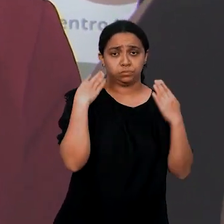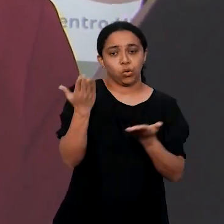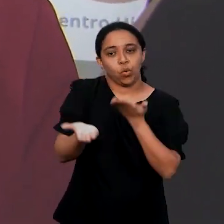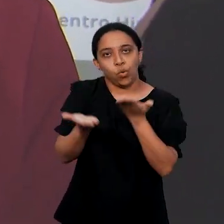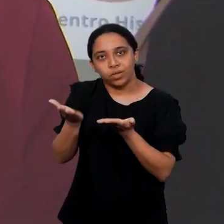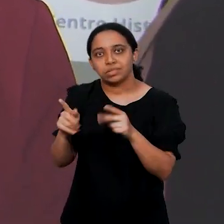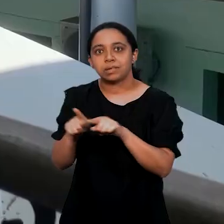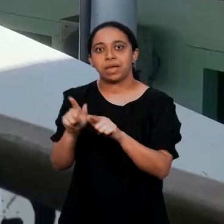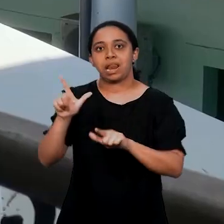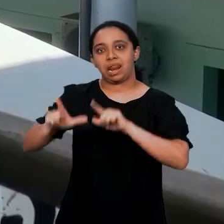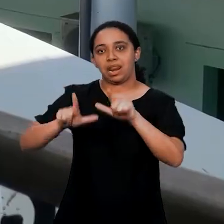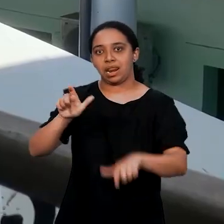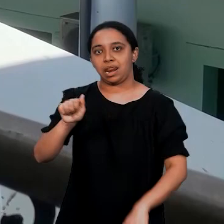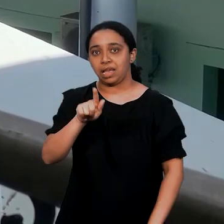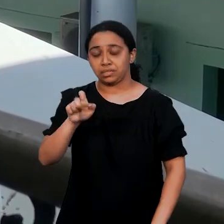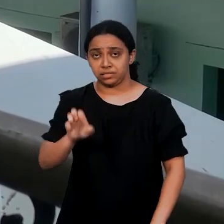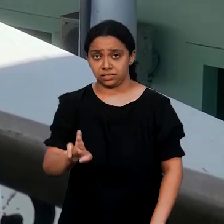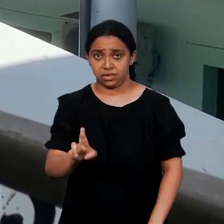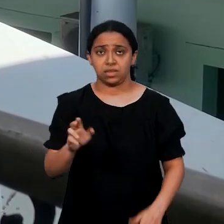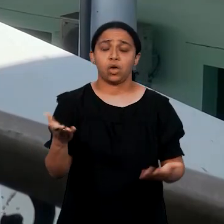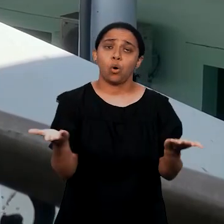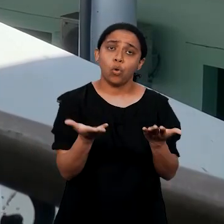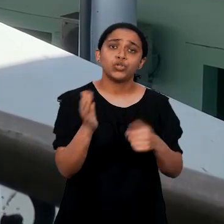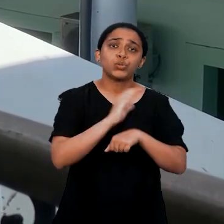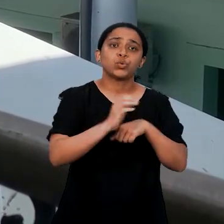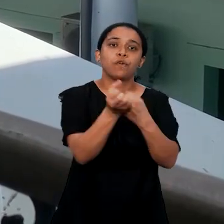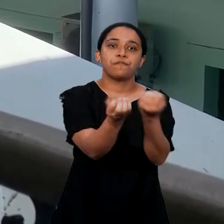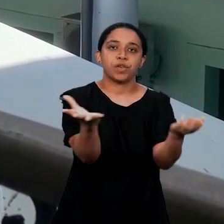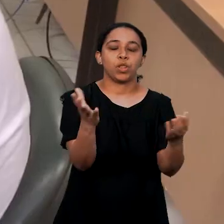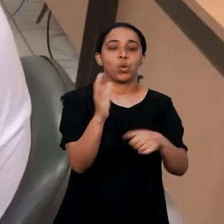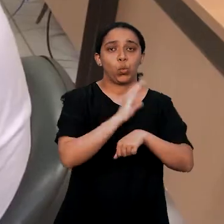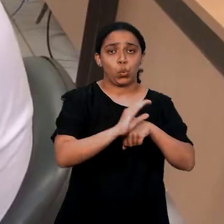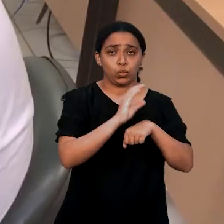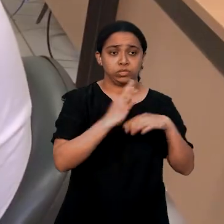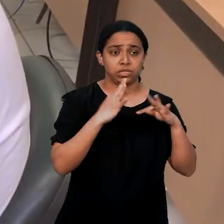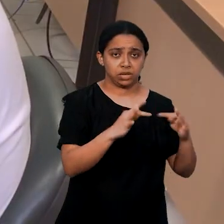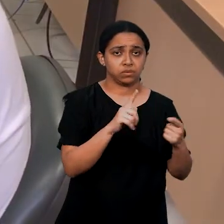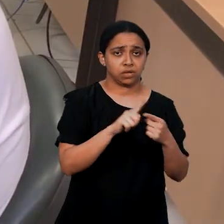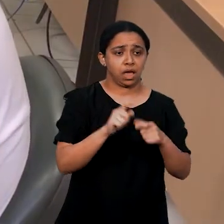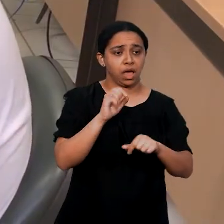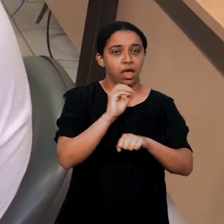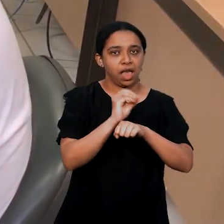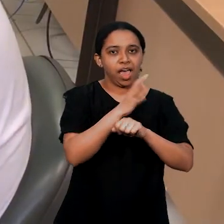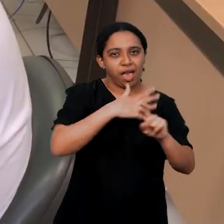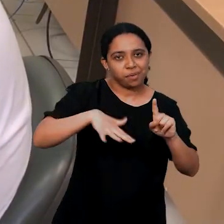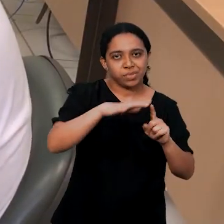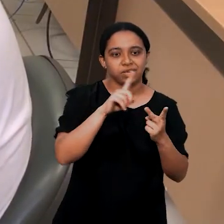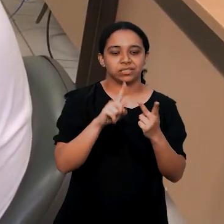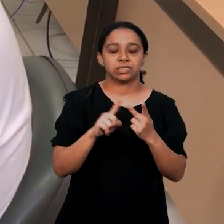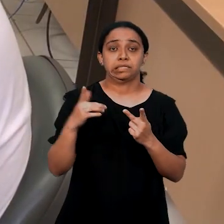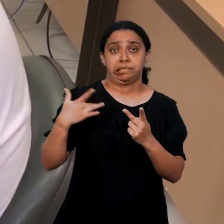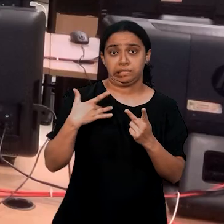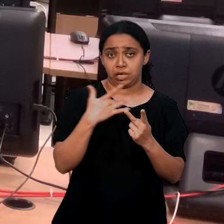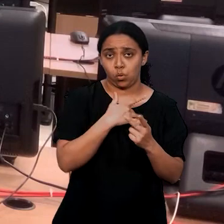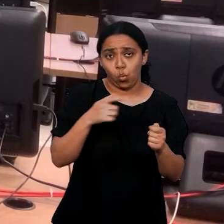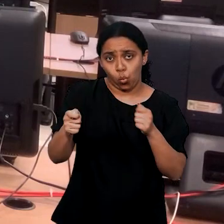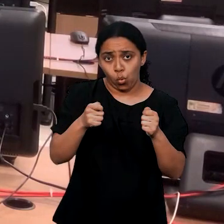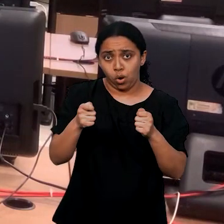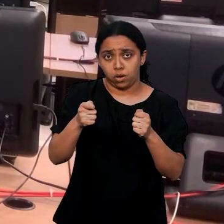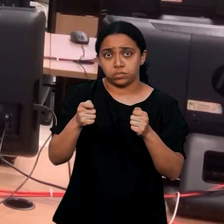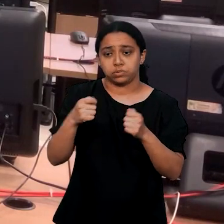hospitalidade e lazer. O campus atua hoje com cursos nos eixos tecnológicos de ambiente e saúde,